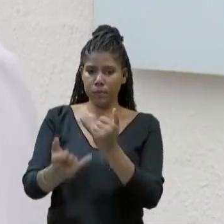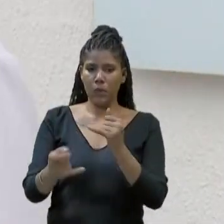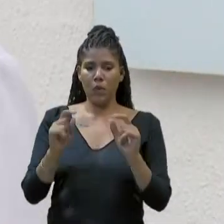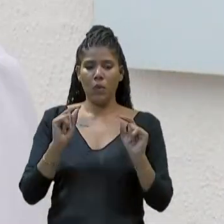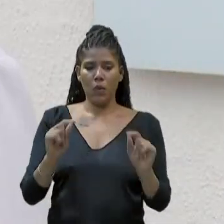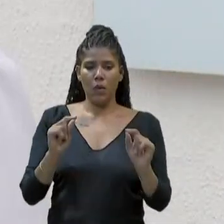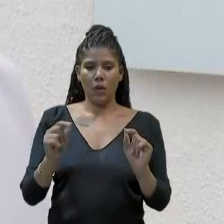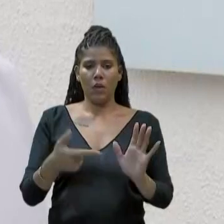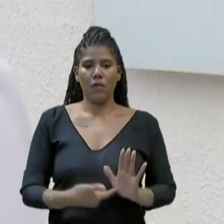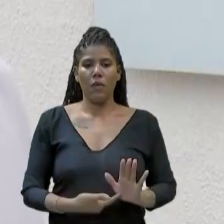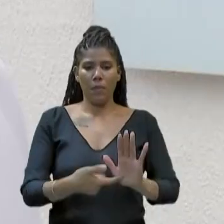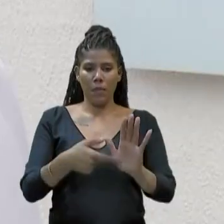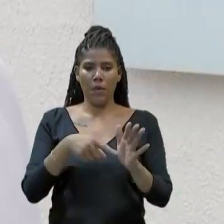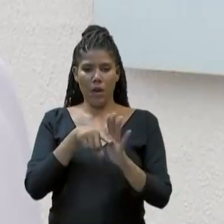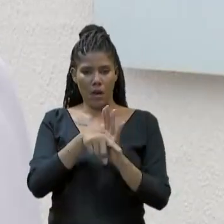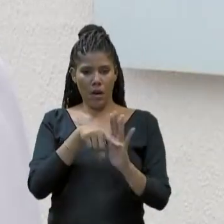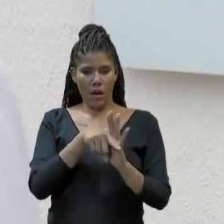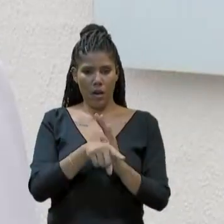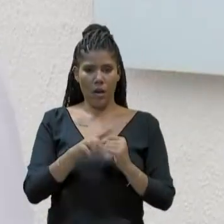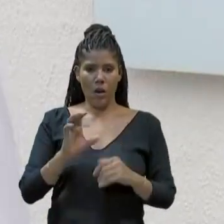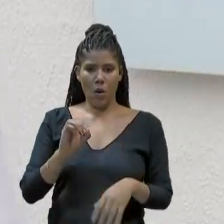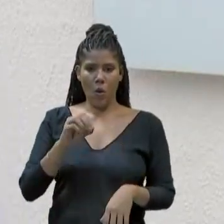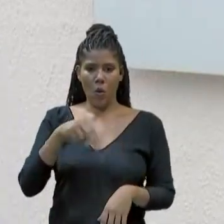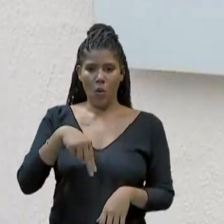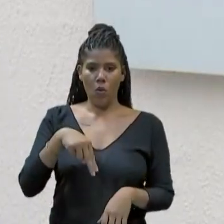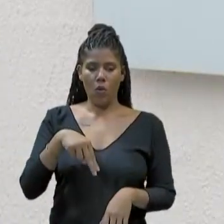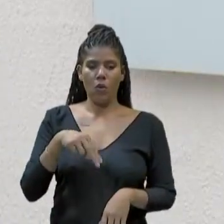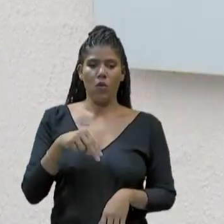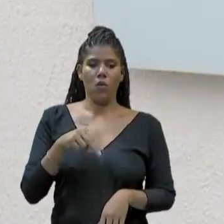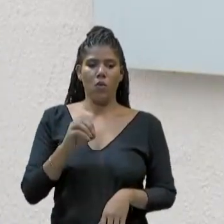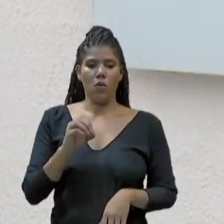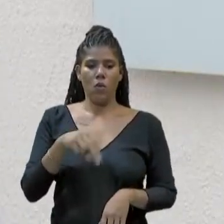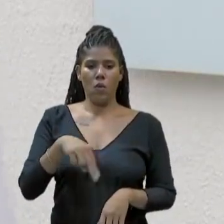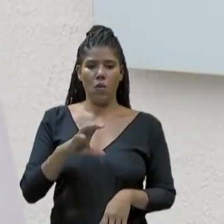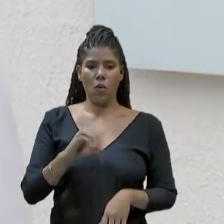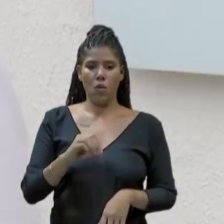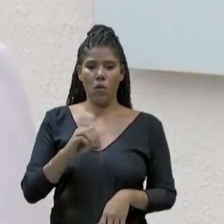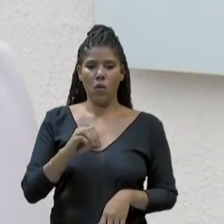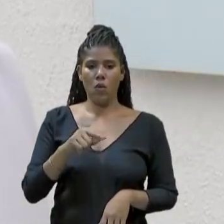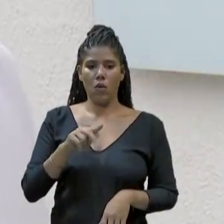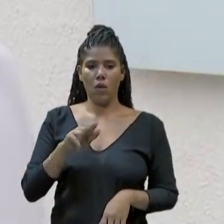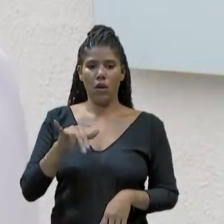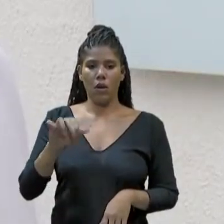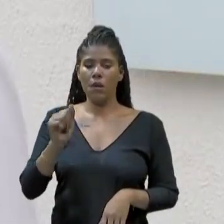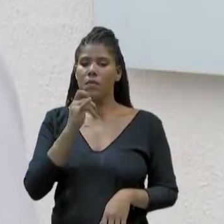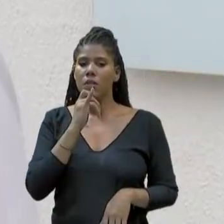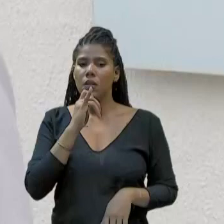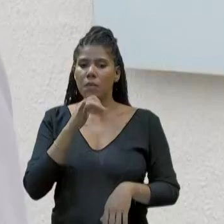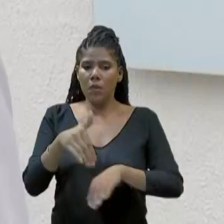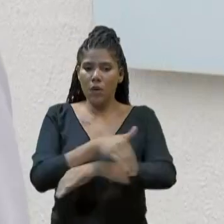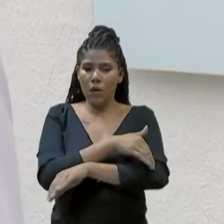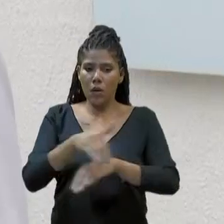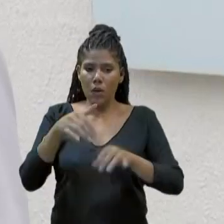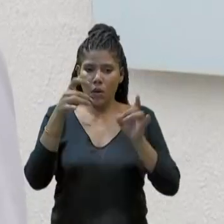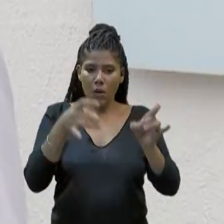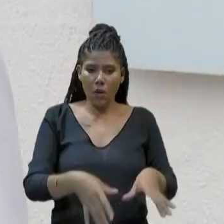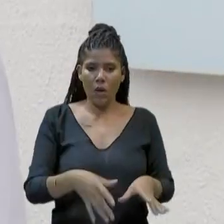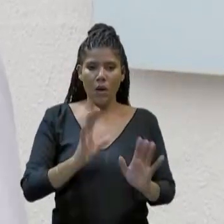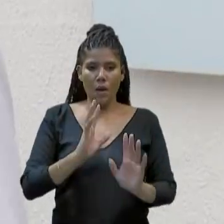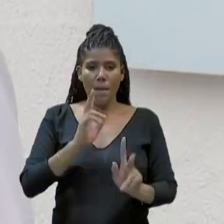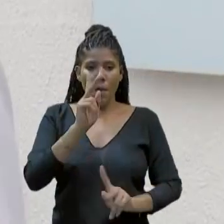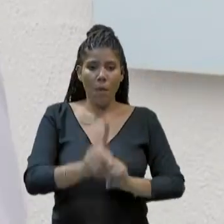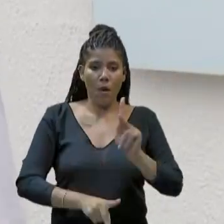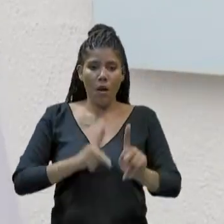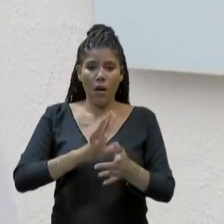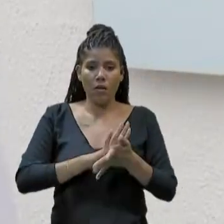mostradas na pesquisa do Oncoguia. A gente for olhar para os moradores de rua também, eles são uma população excluída, eles não